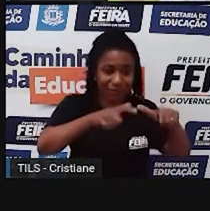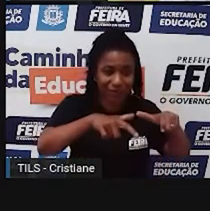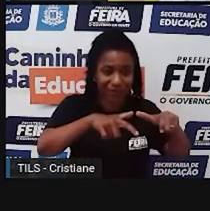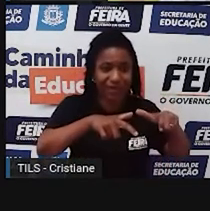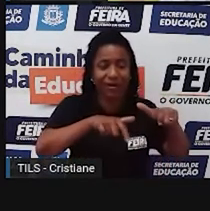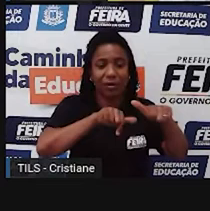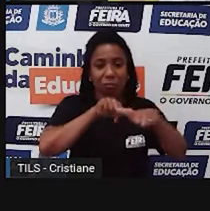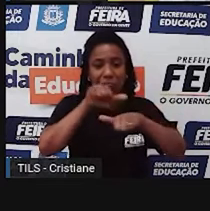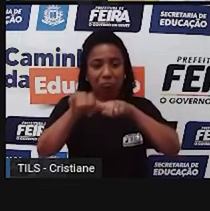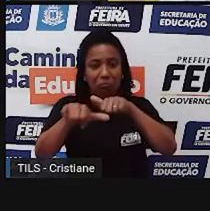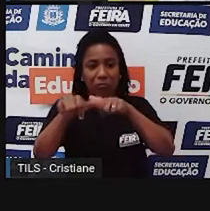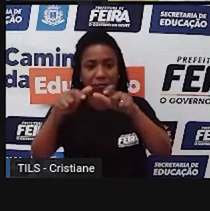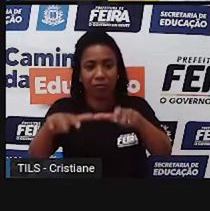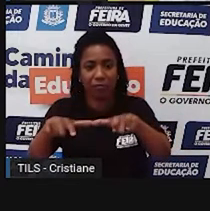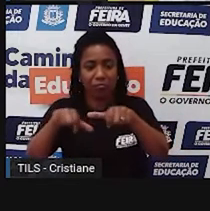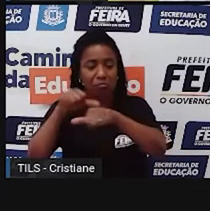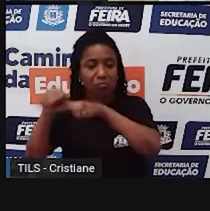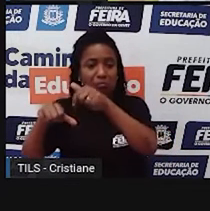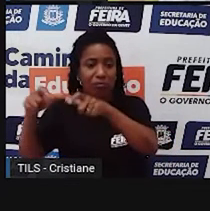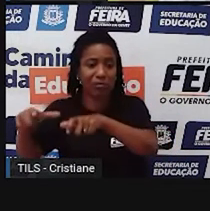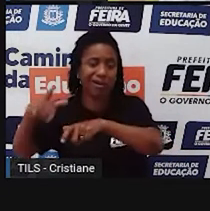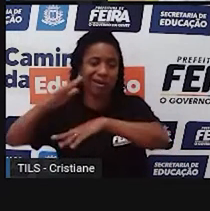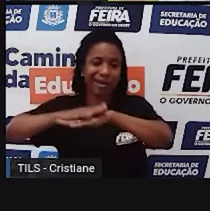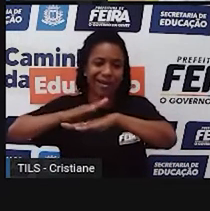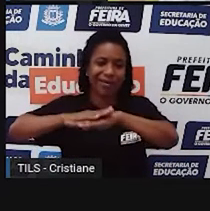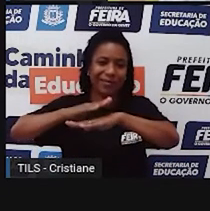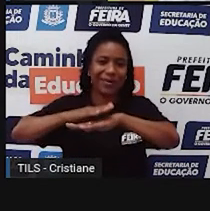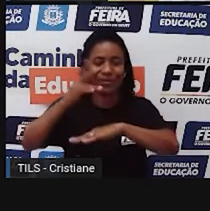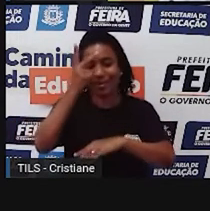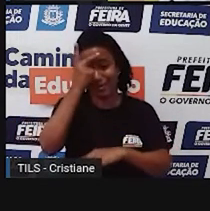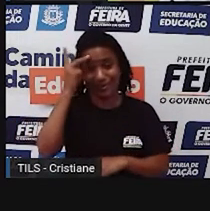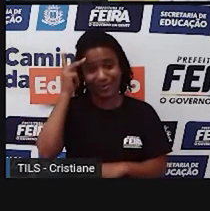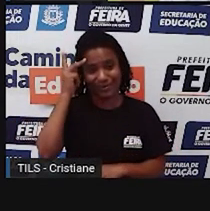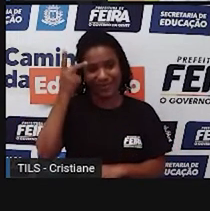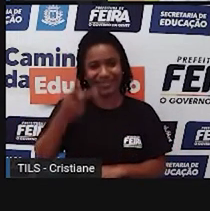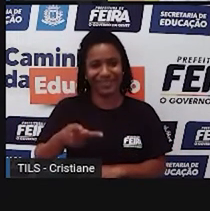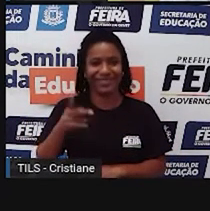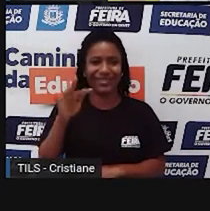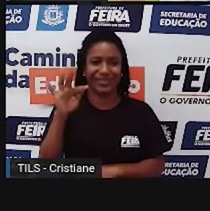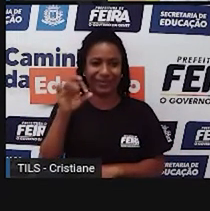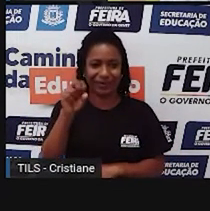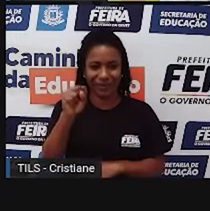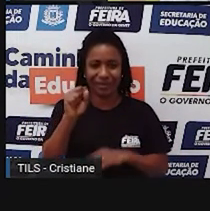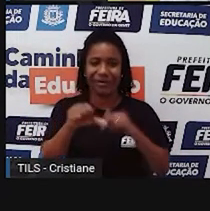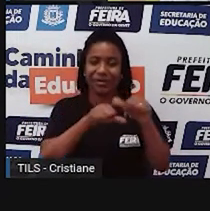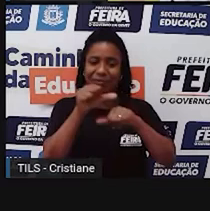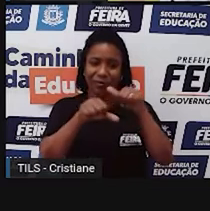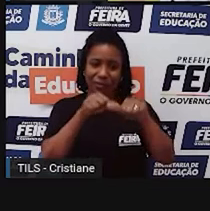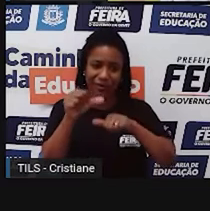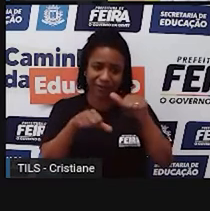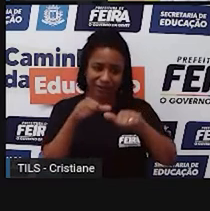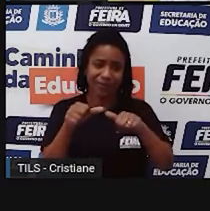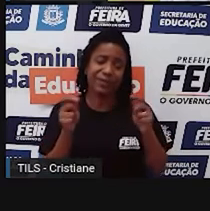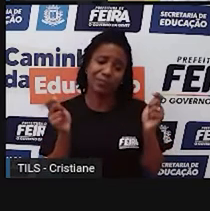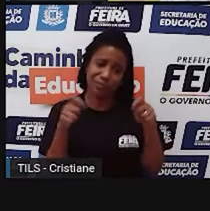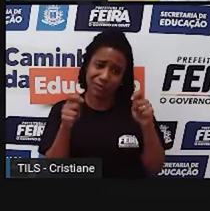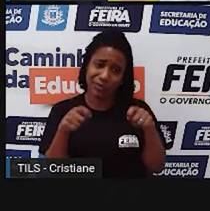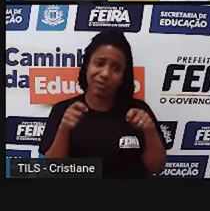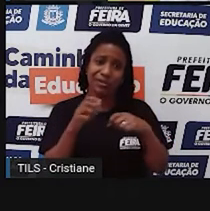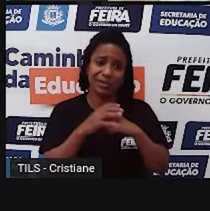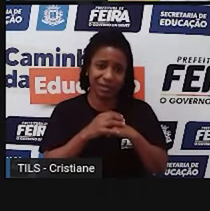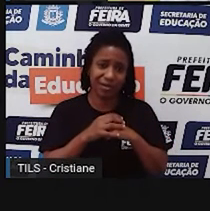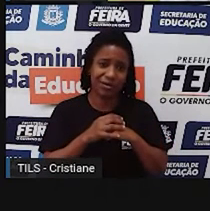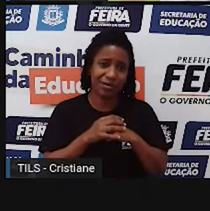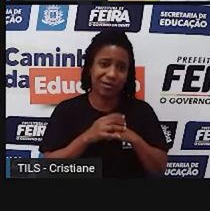de um ano, do trabalho humano vai construindo, isso foi até na nossa própria cidade. Eu poderia até ter colocado uma foto na qual também a gente